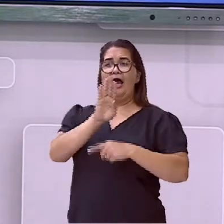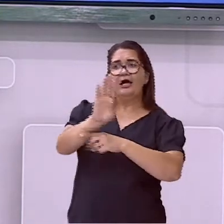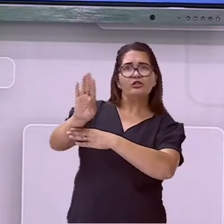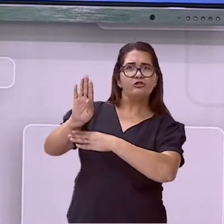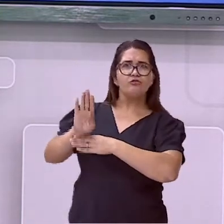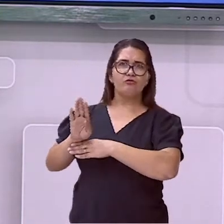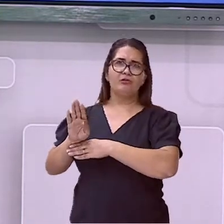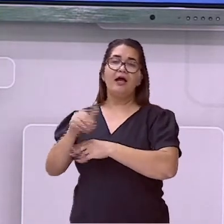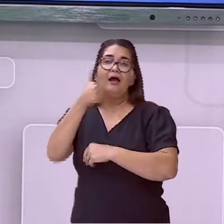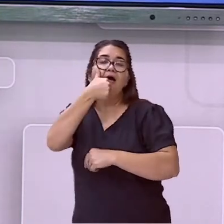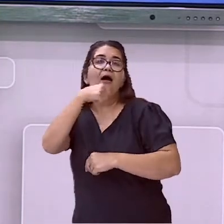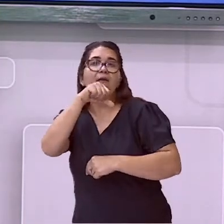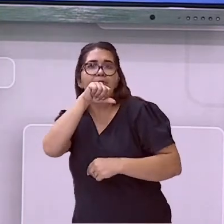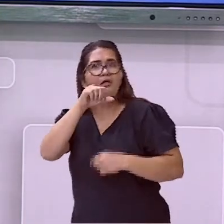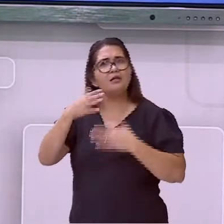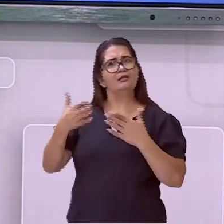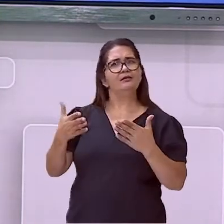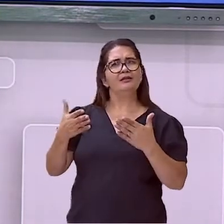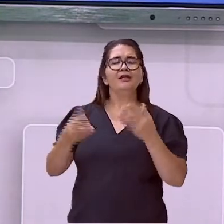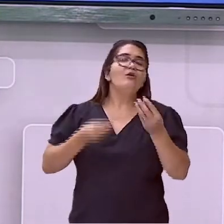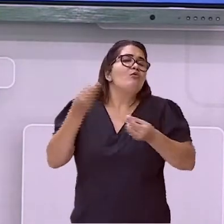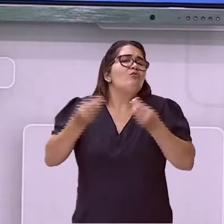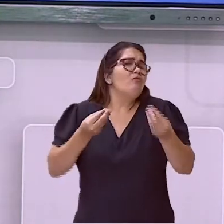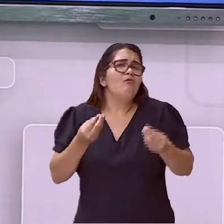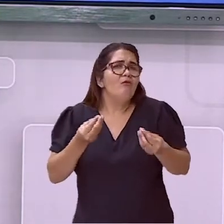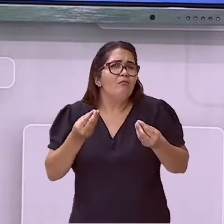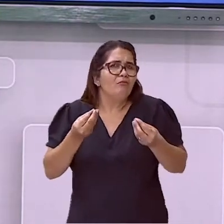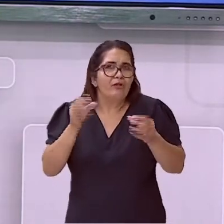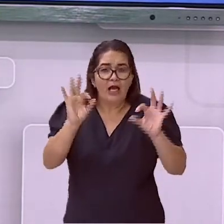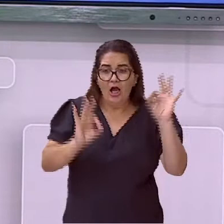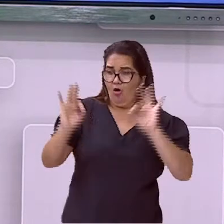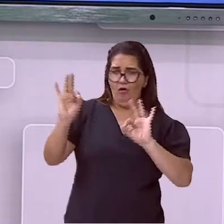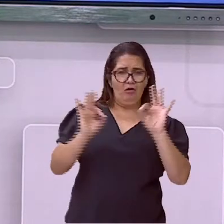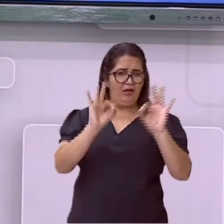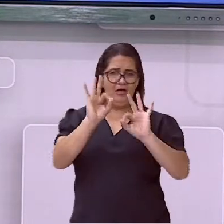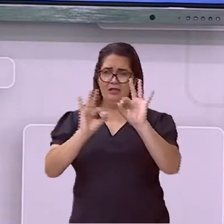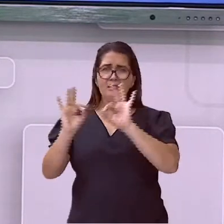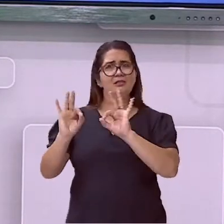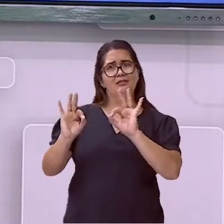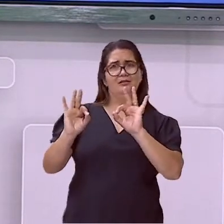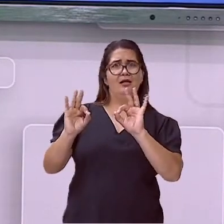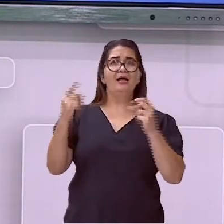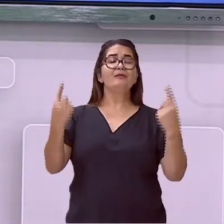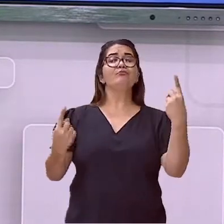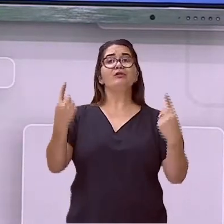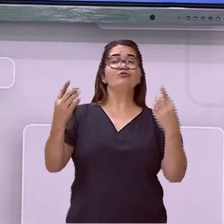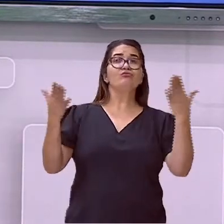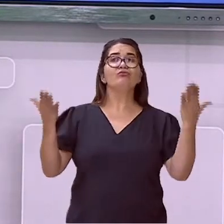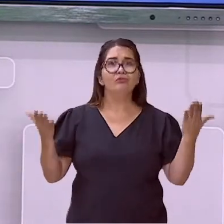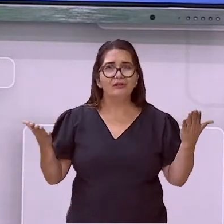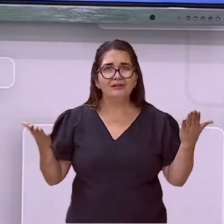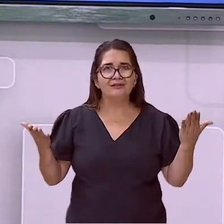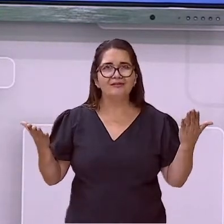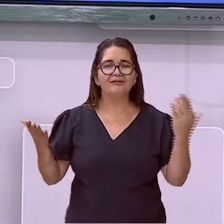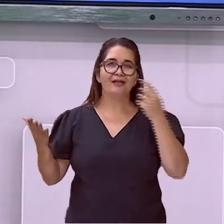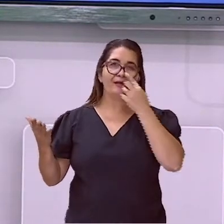Como trabalhar essa ideia aí dessas possibilidades do poder?